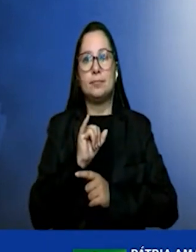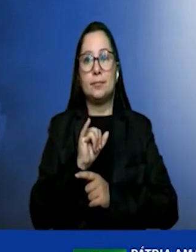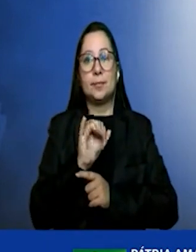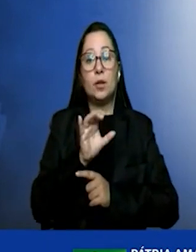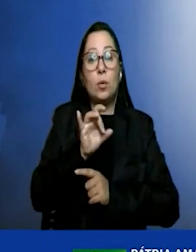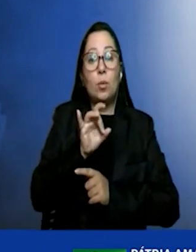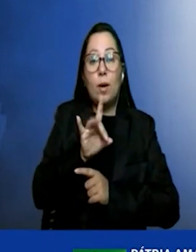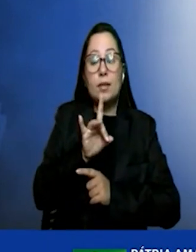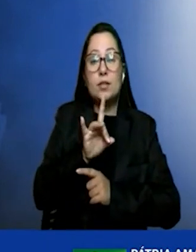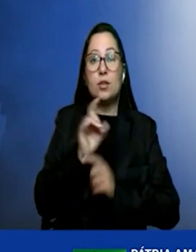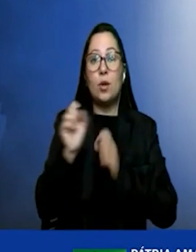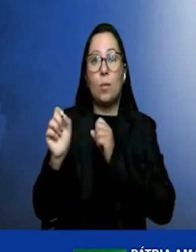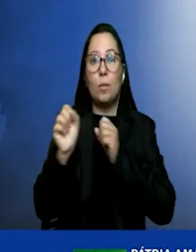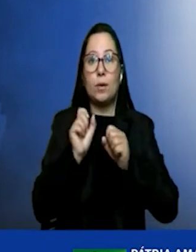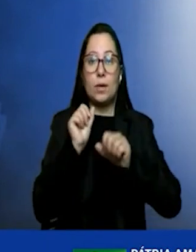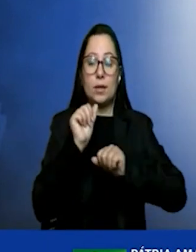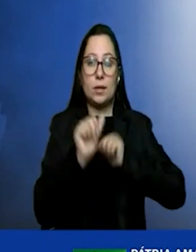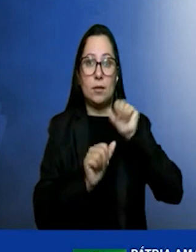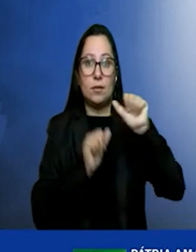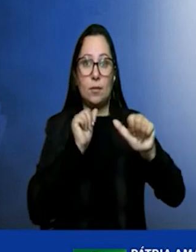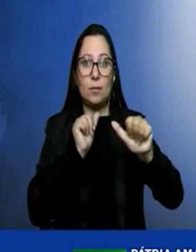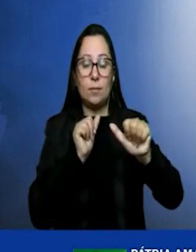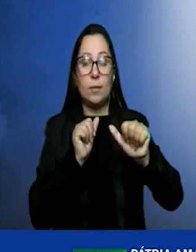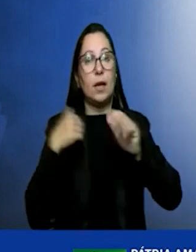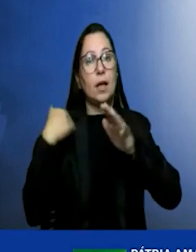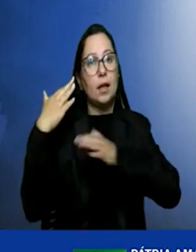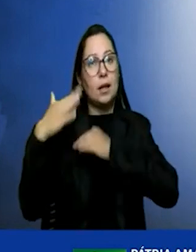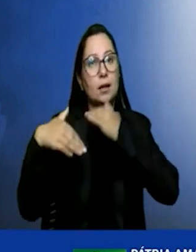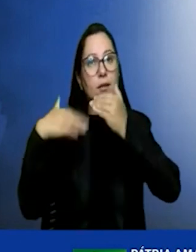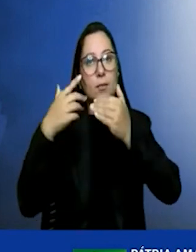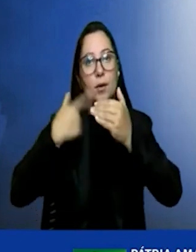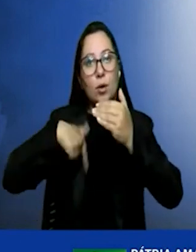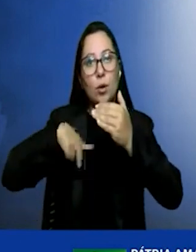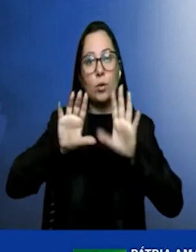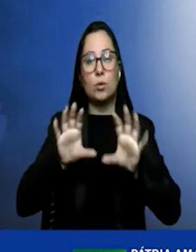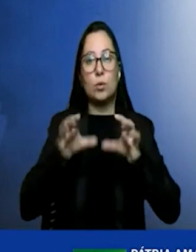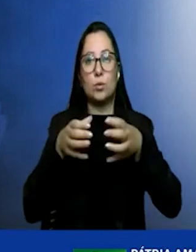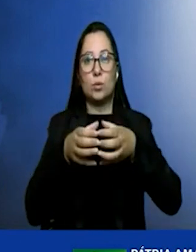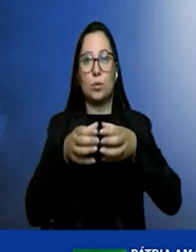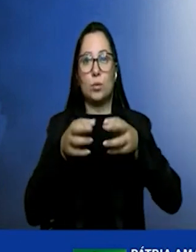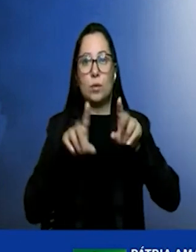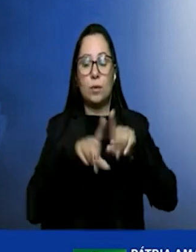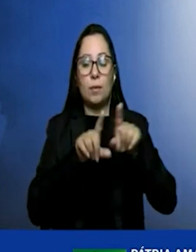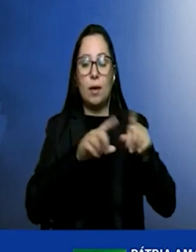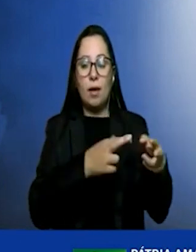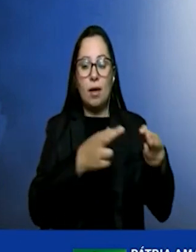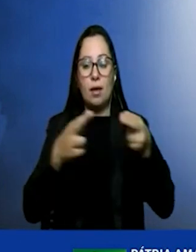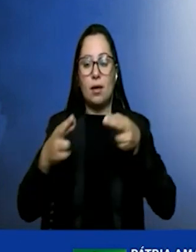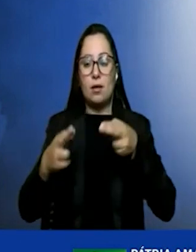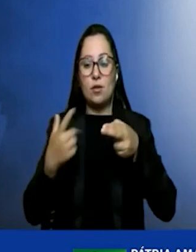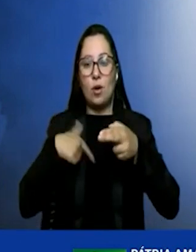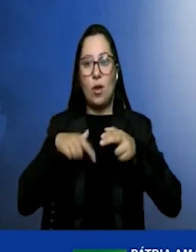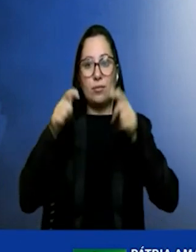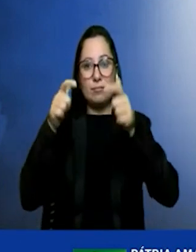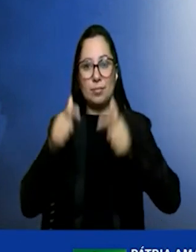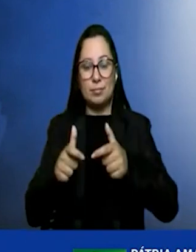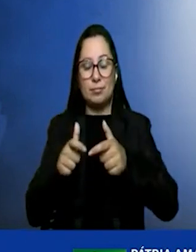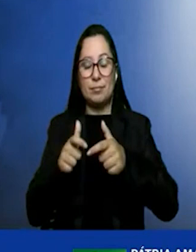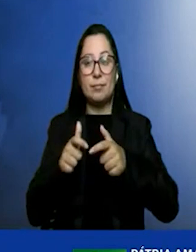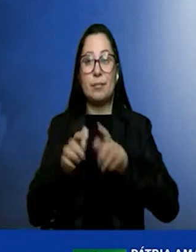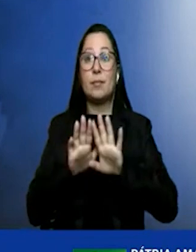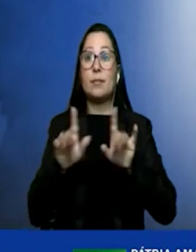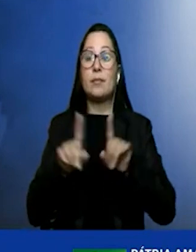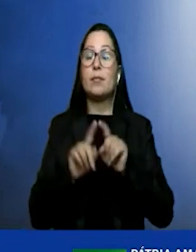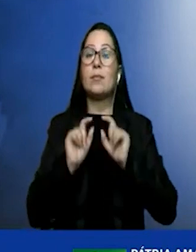potencial de transformação e crescimento do nosso grupo e da região onde estamos instalados, como também